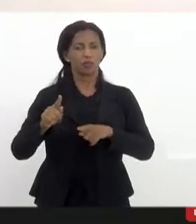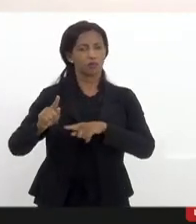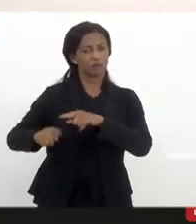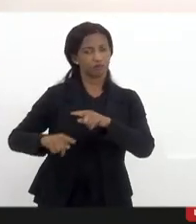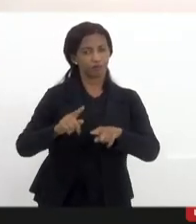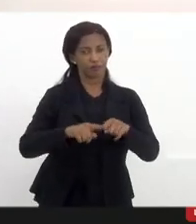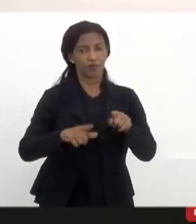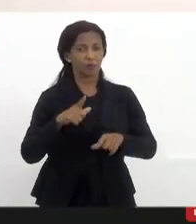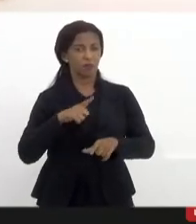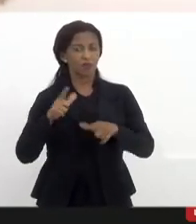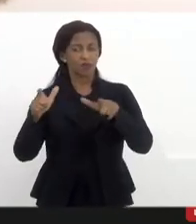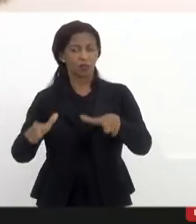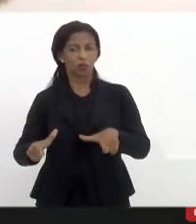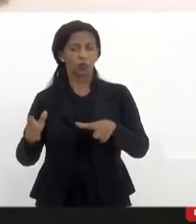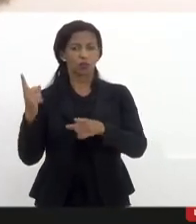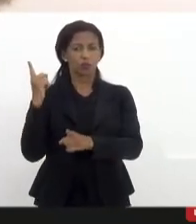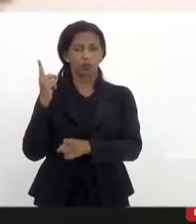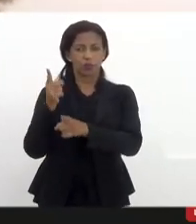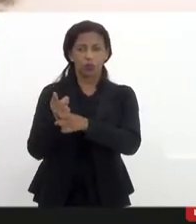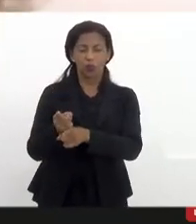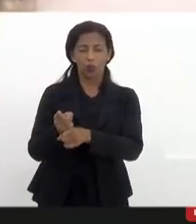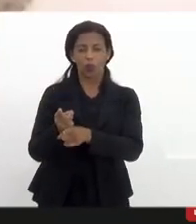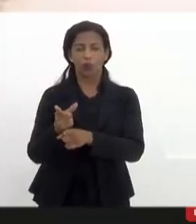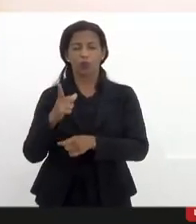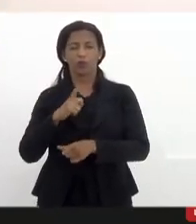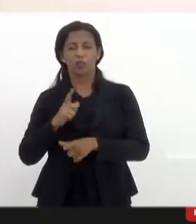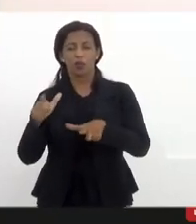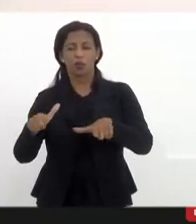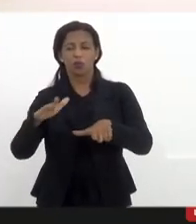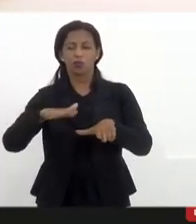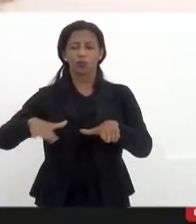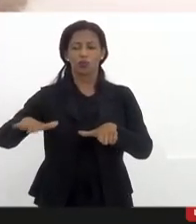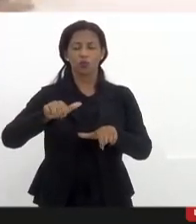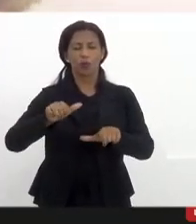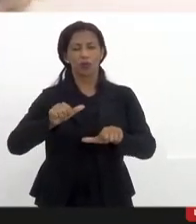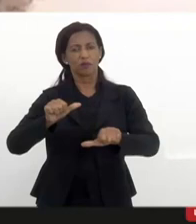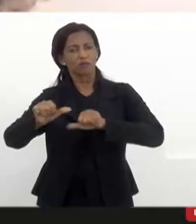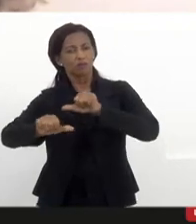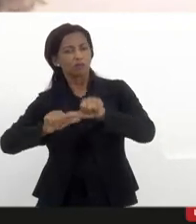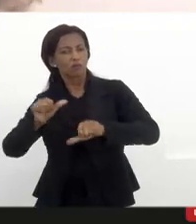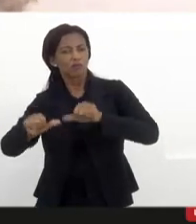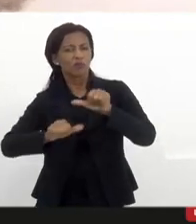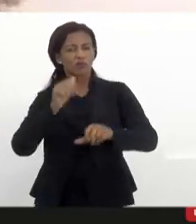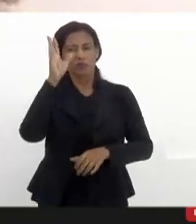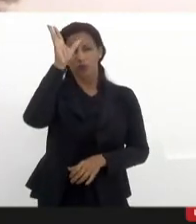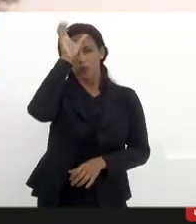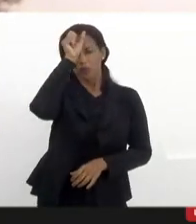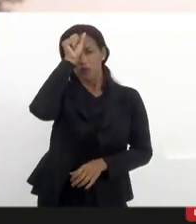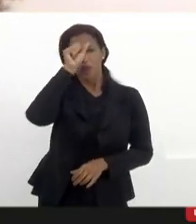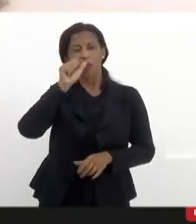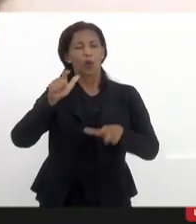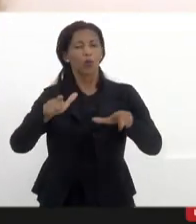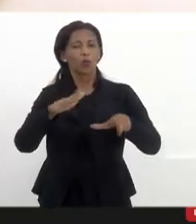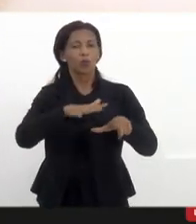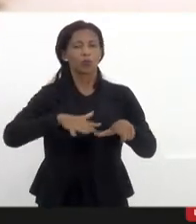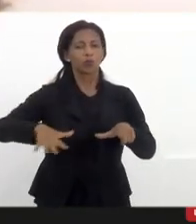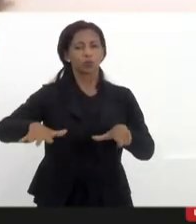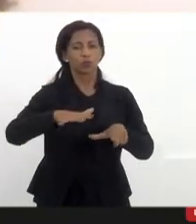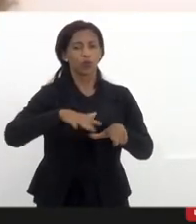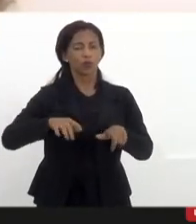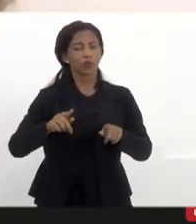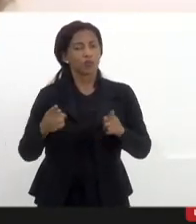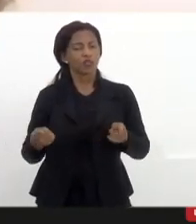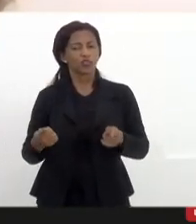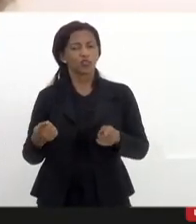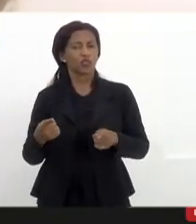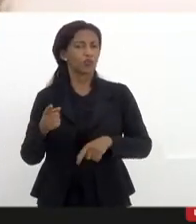mas ser um espaço de encontro, ser um espaço de trocas, de aprendizados e um espaço de fomento,